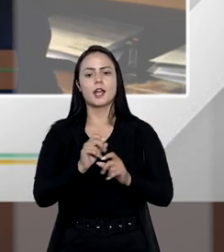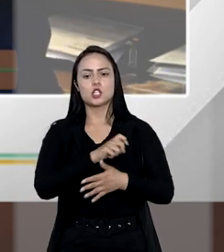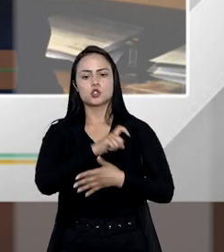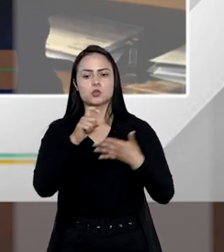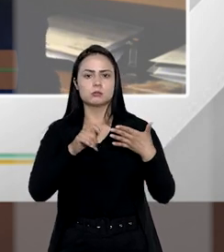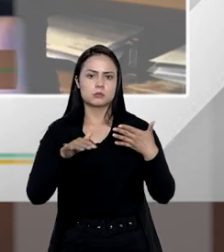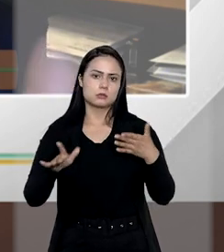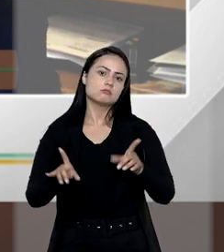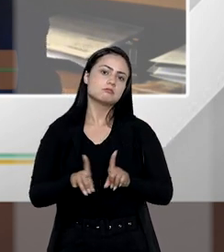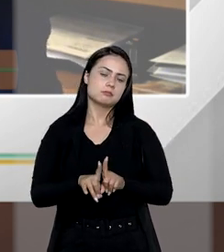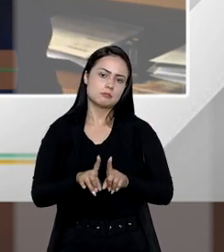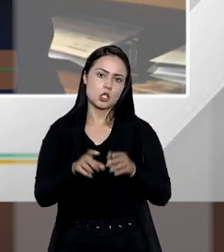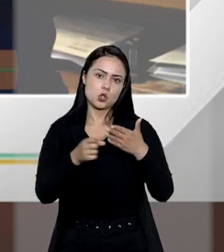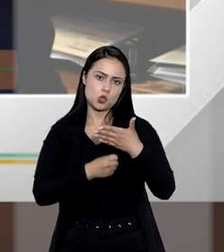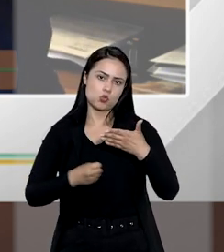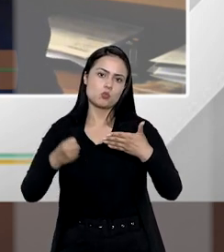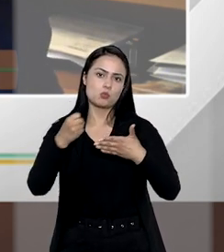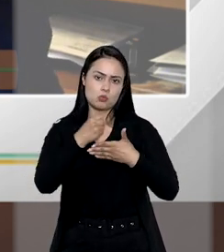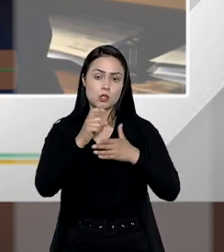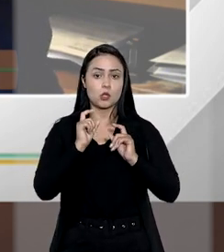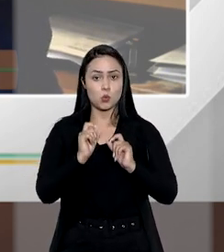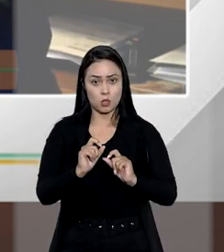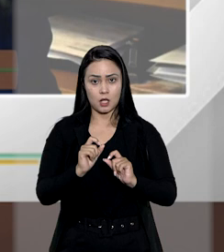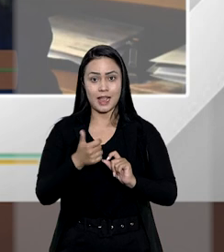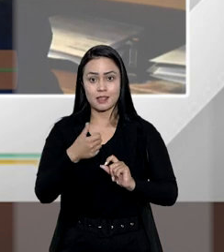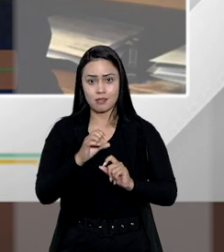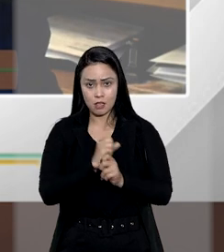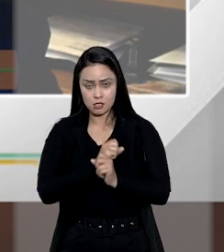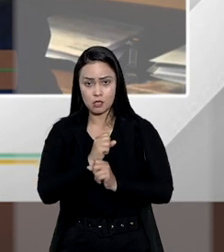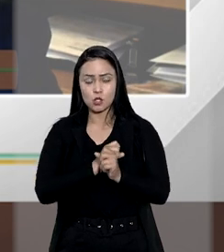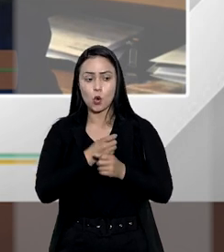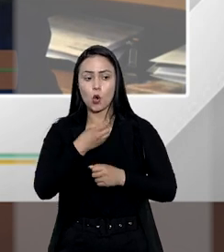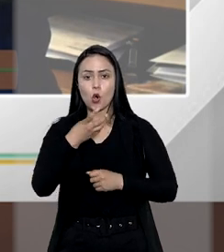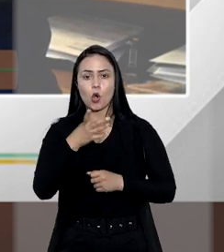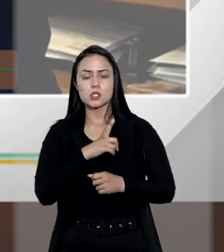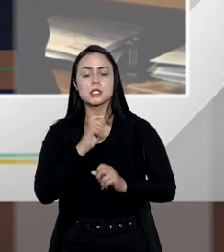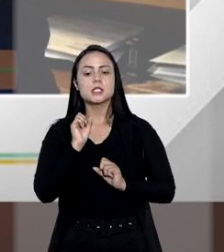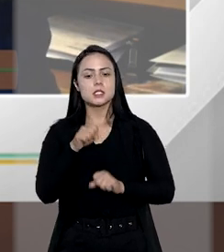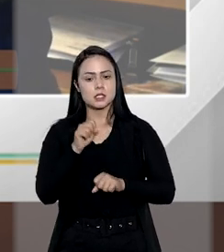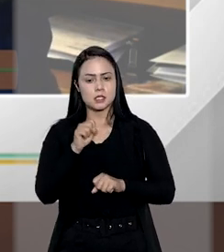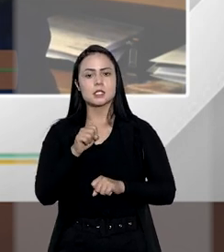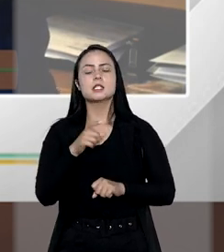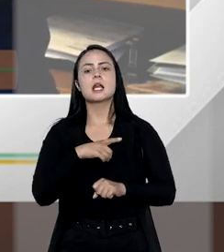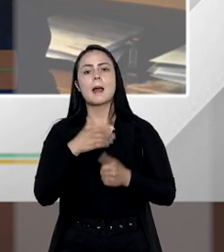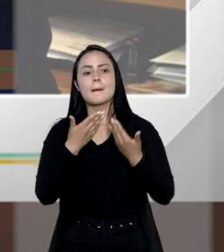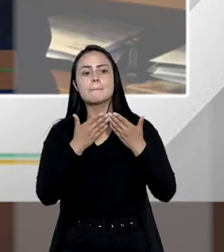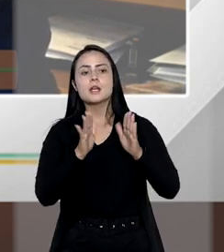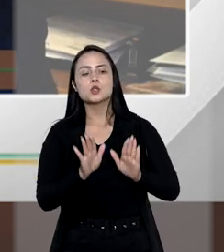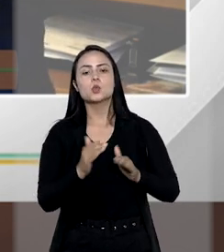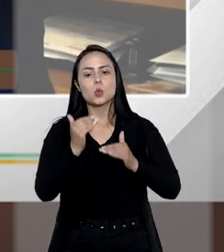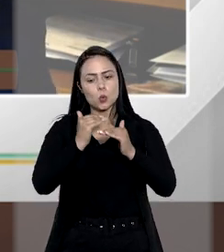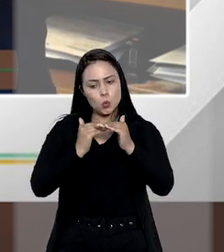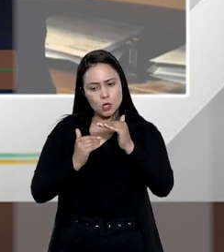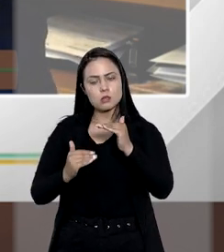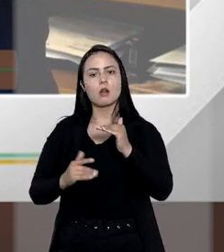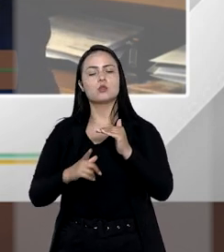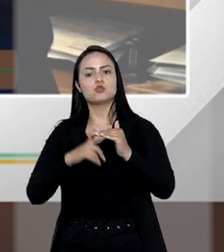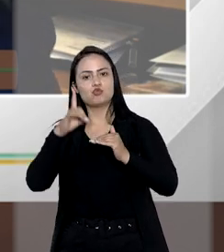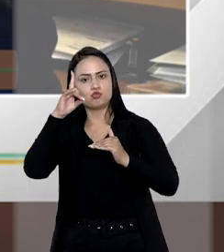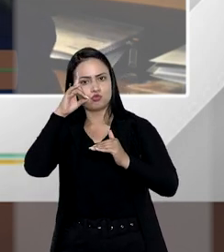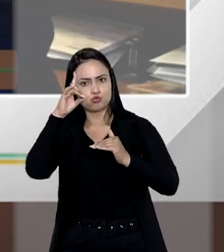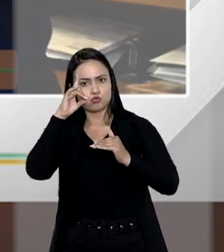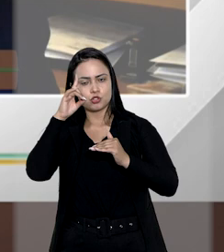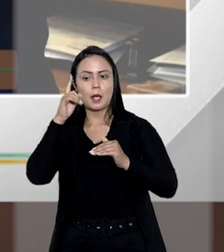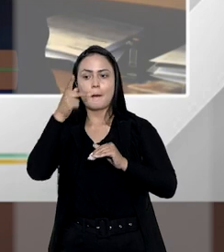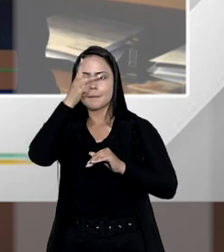jurisprudência, inclusive simulada, de que os 10 anos são contados, sim, sempre da abertura da sucessão, vale zero, do